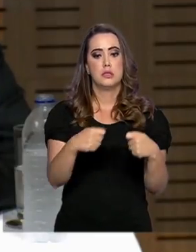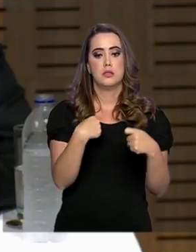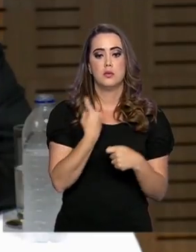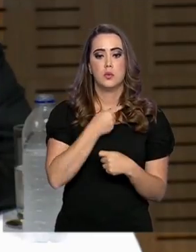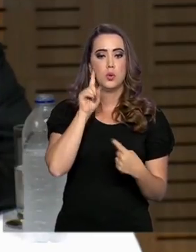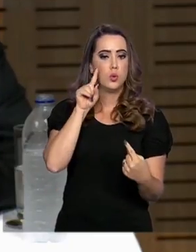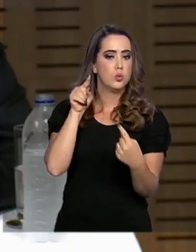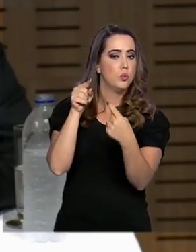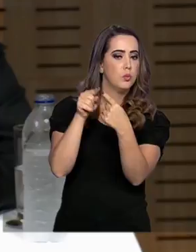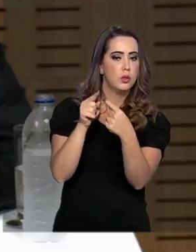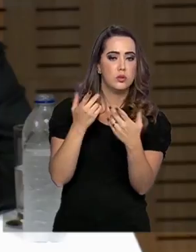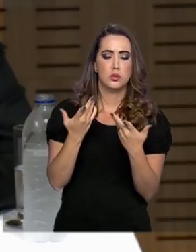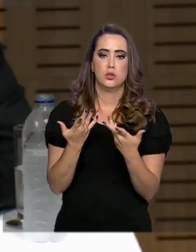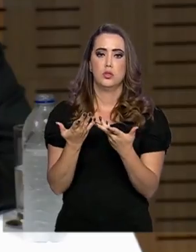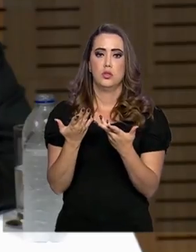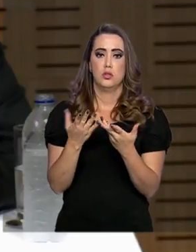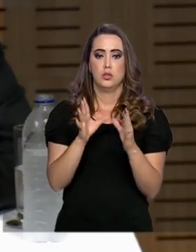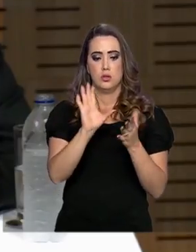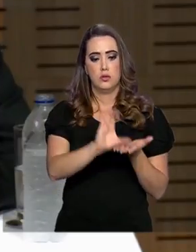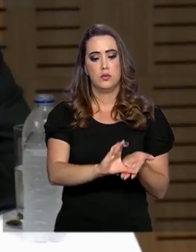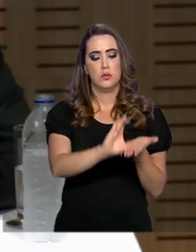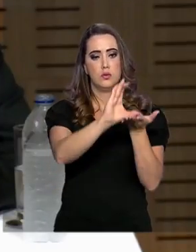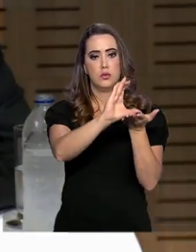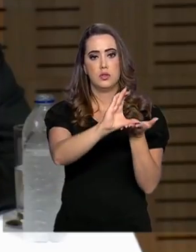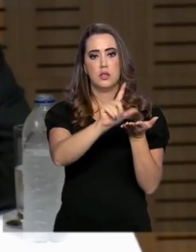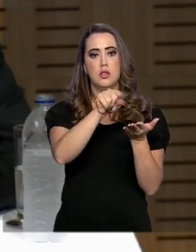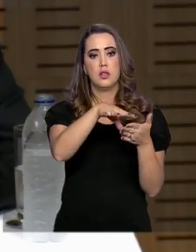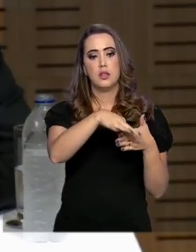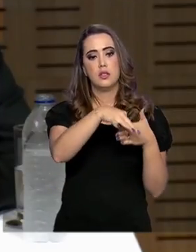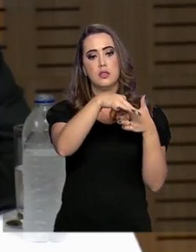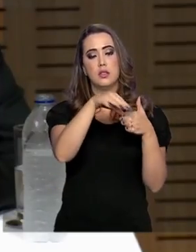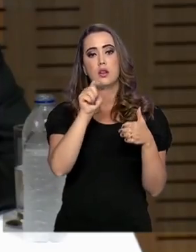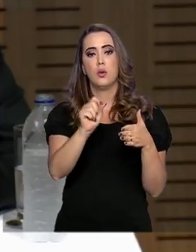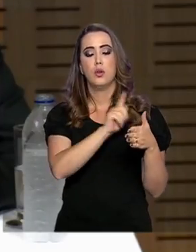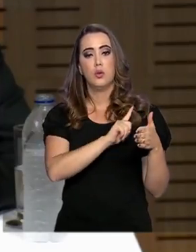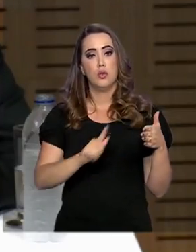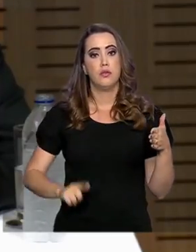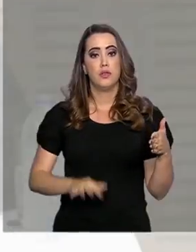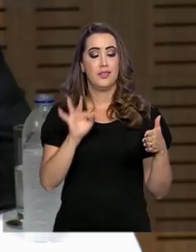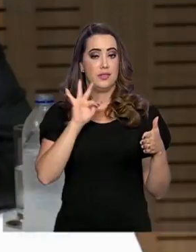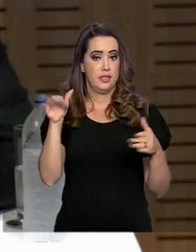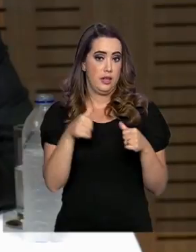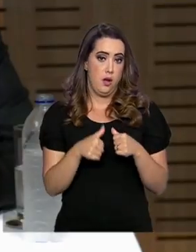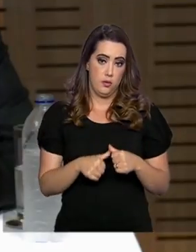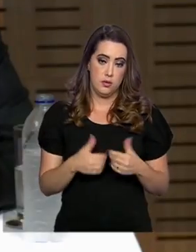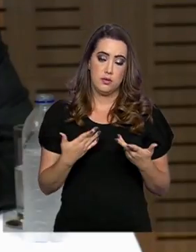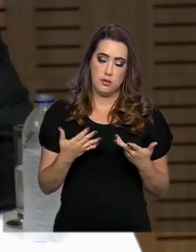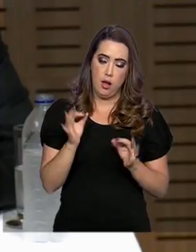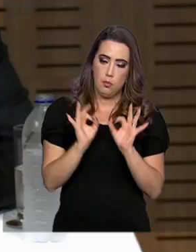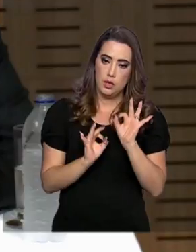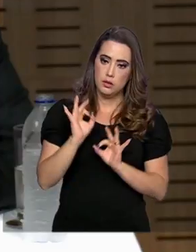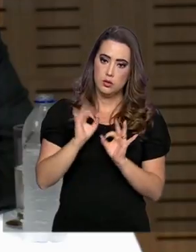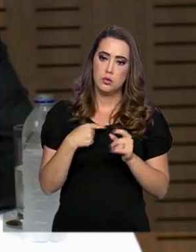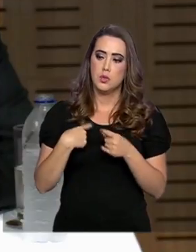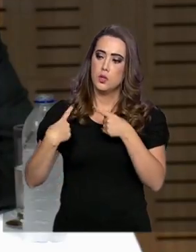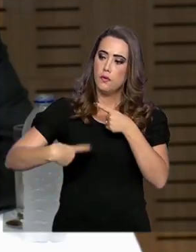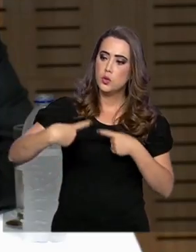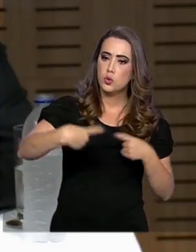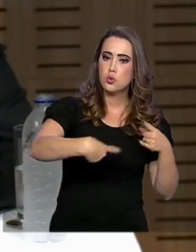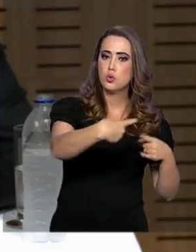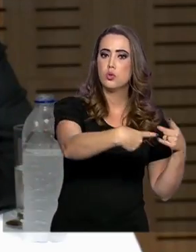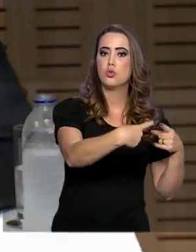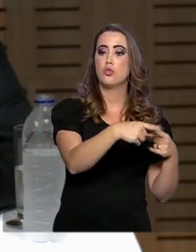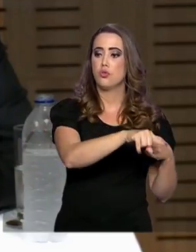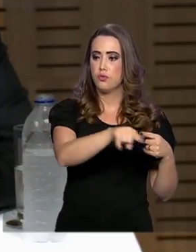visão em relação ao conselho era coordenar o que o governo federal está fazendo. Mas eu vou discutir esse assunto da